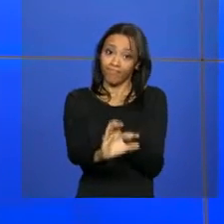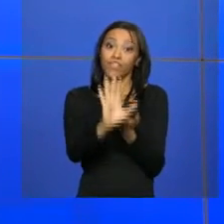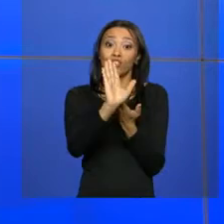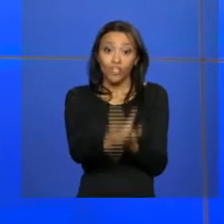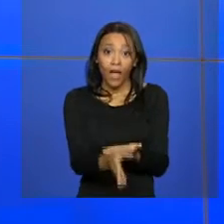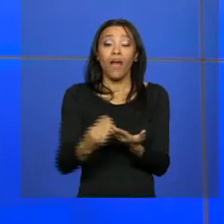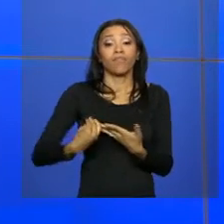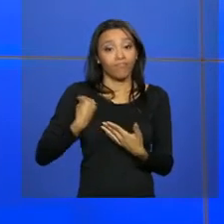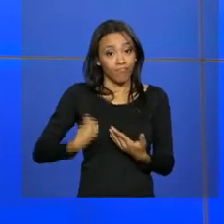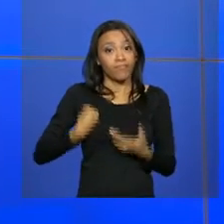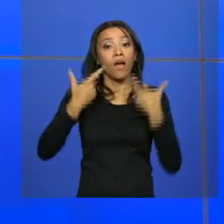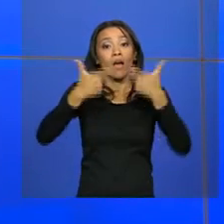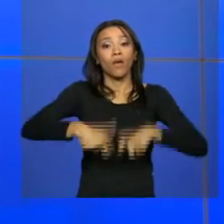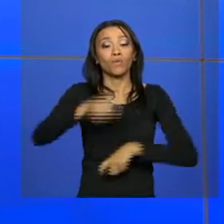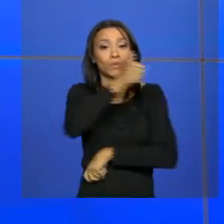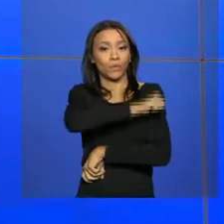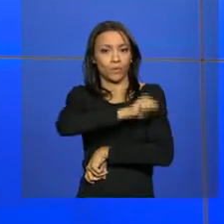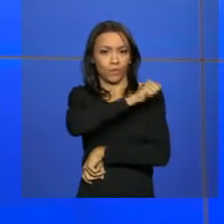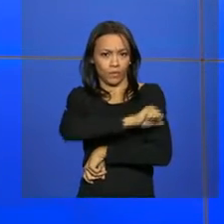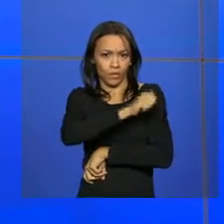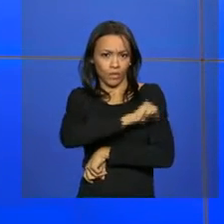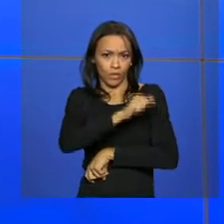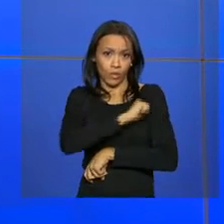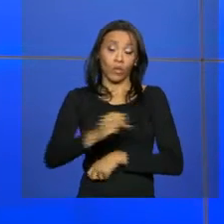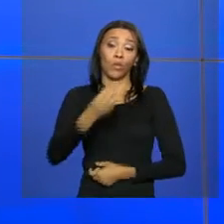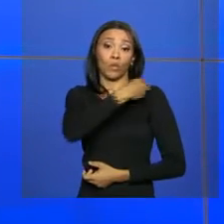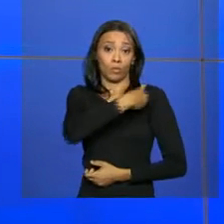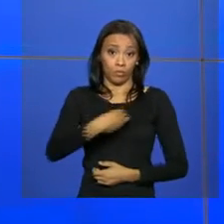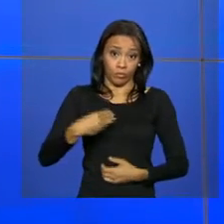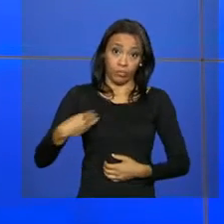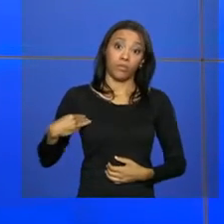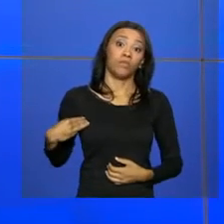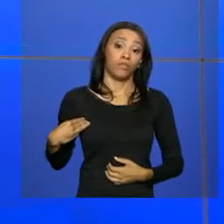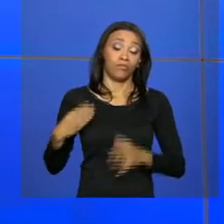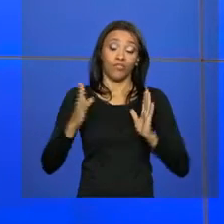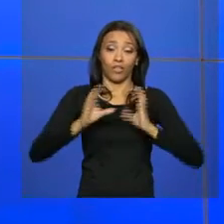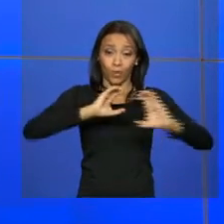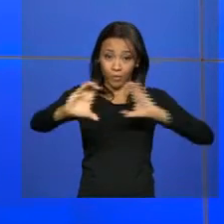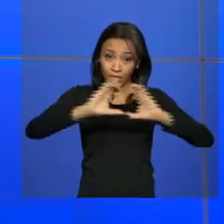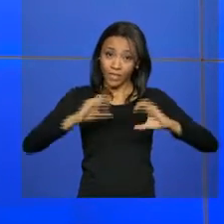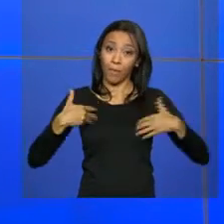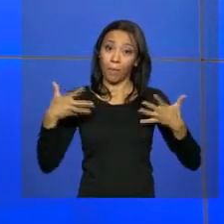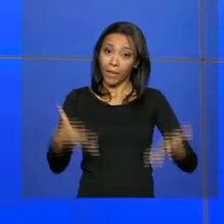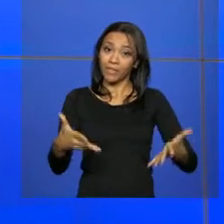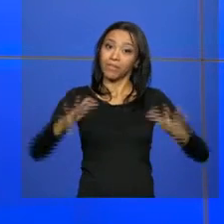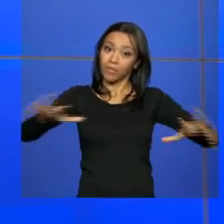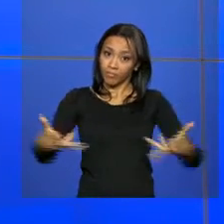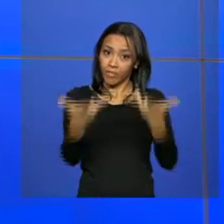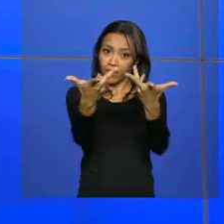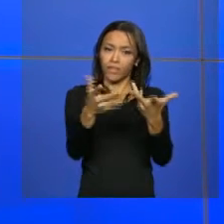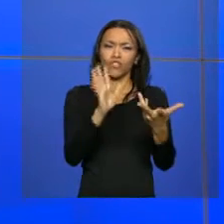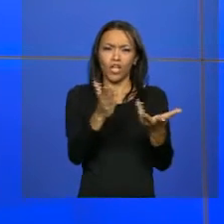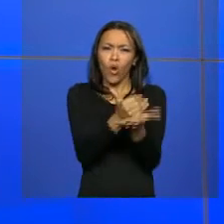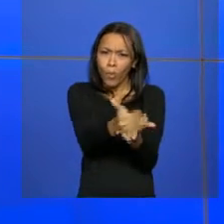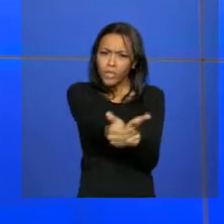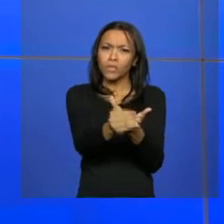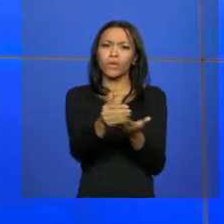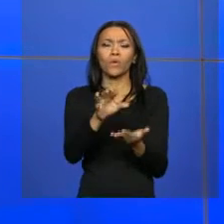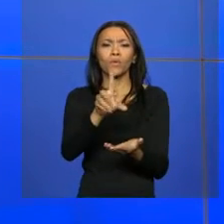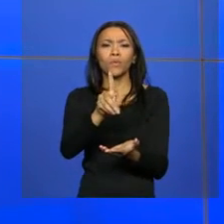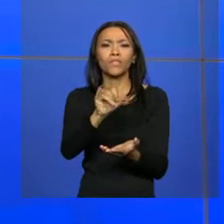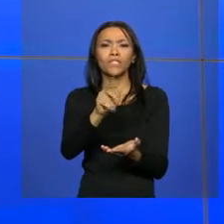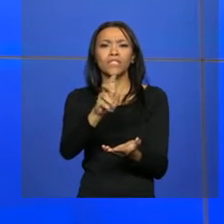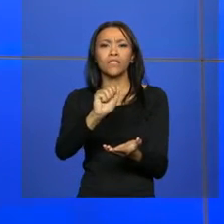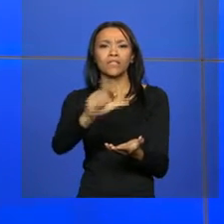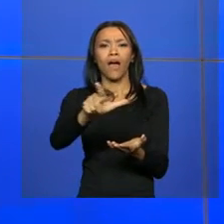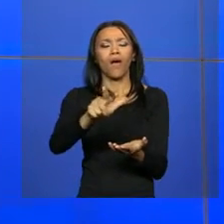já em funcionamento no Rio de Janeiro. O ministro das Comunicações, André Figueiredo, participa do evento. O sinal digital começou a funcionar em Brasília no